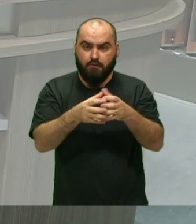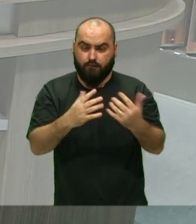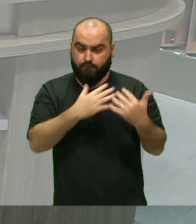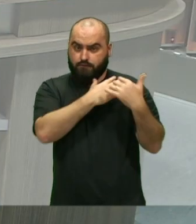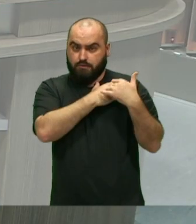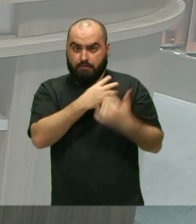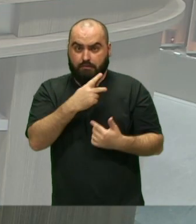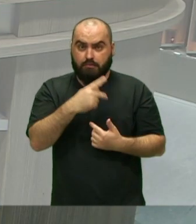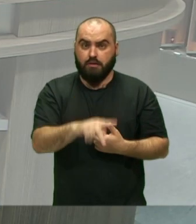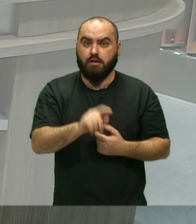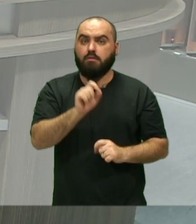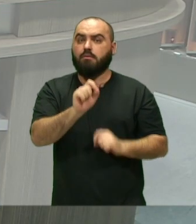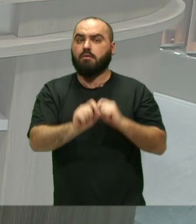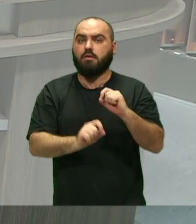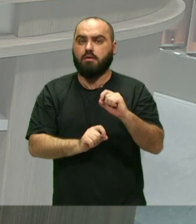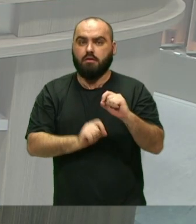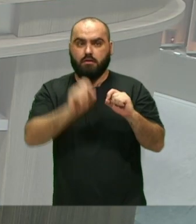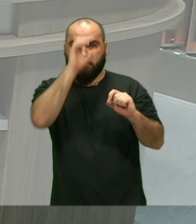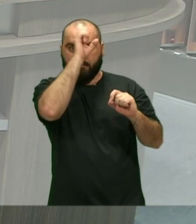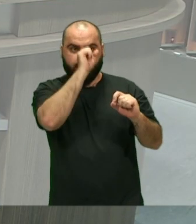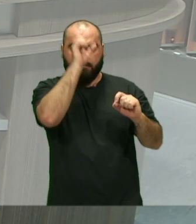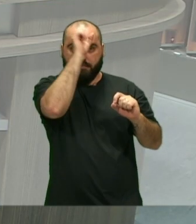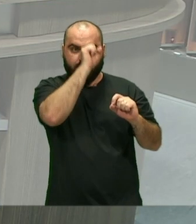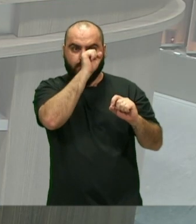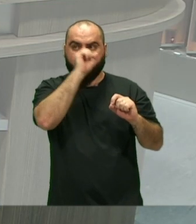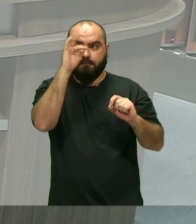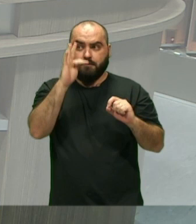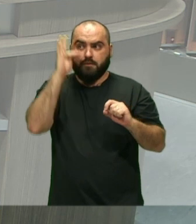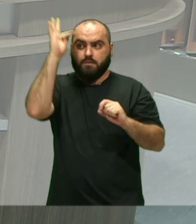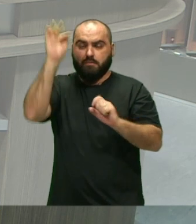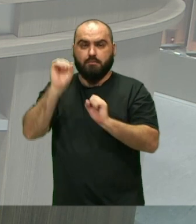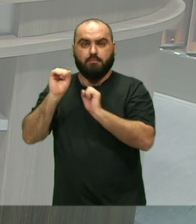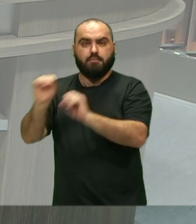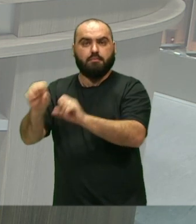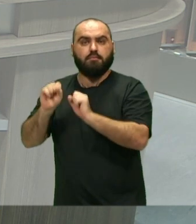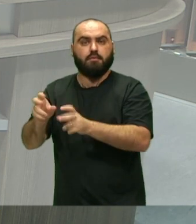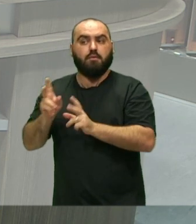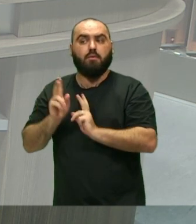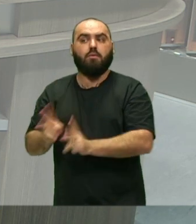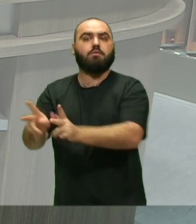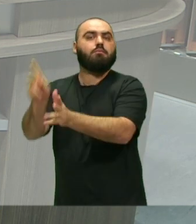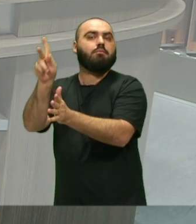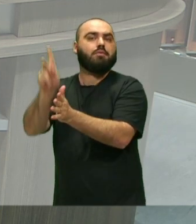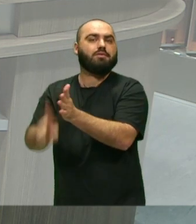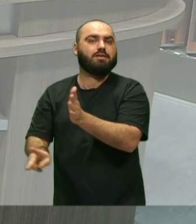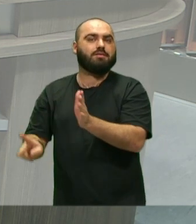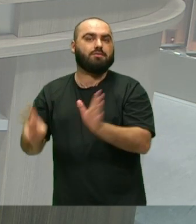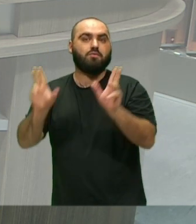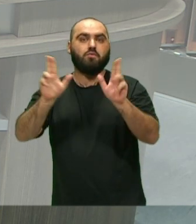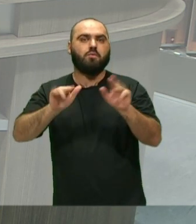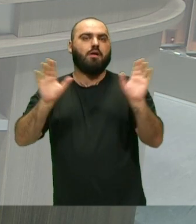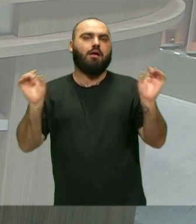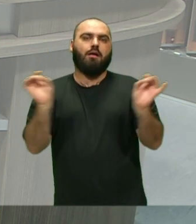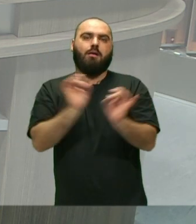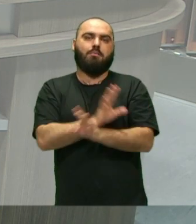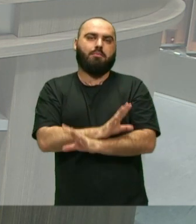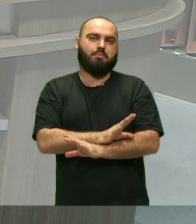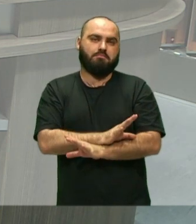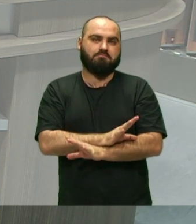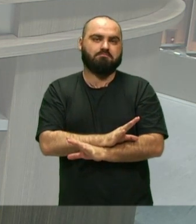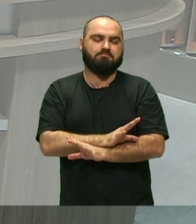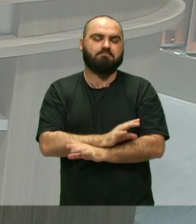repassar Tudo que eles Aprendem A função Dele é dar Continuidade Também A esse projeto